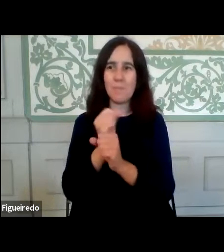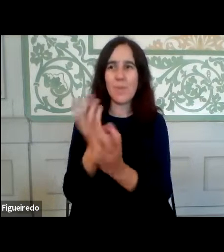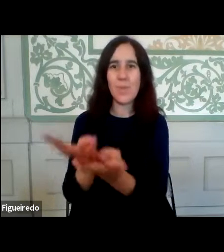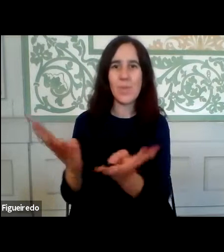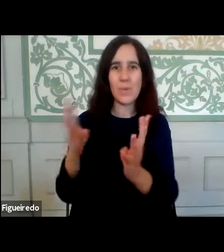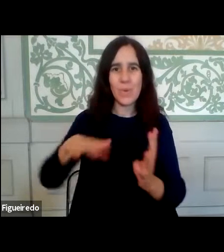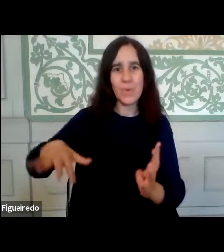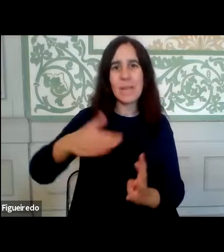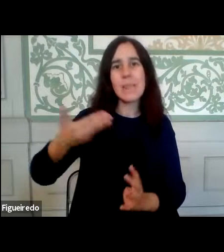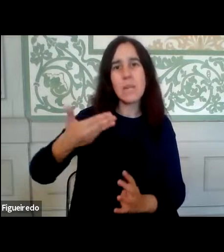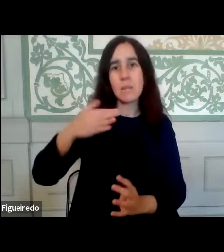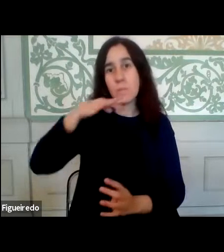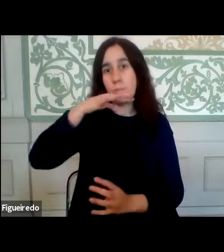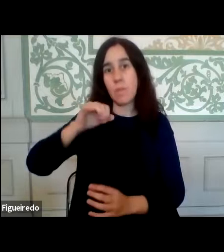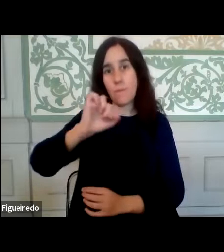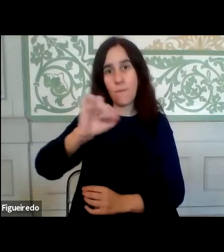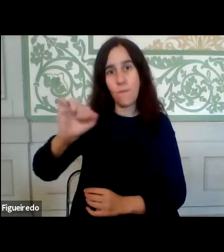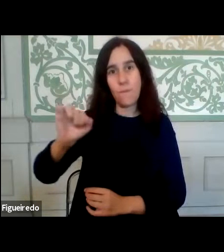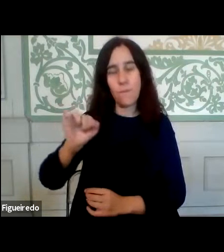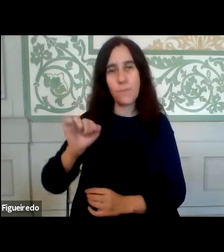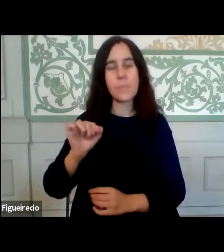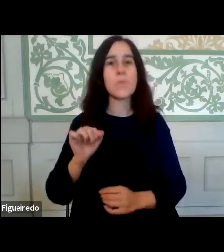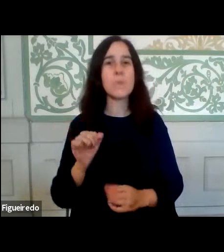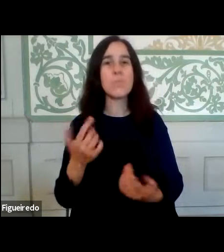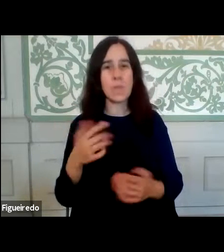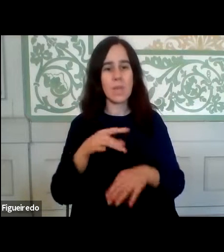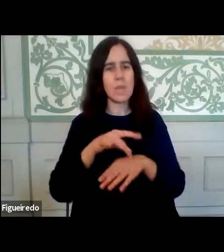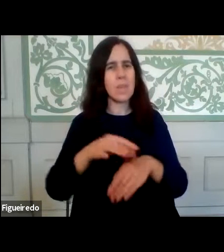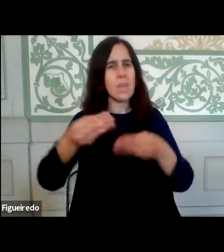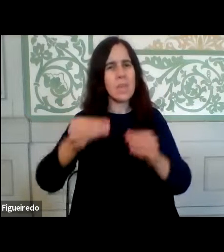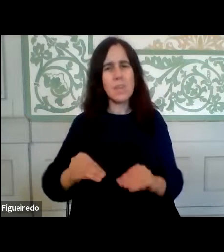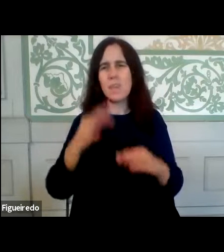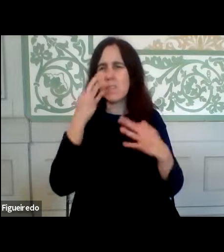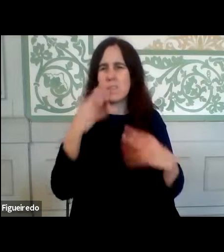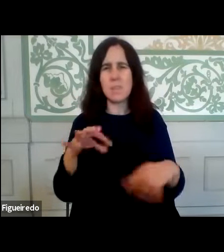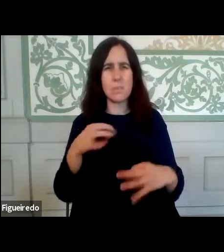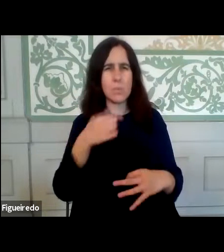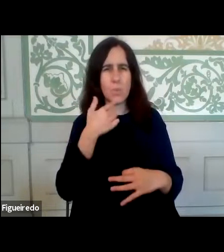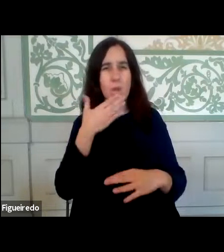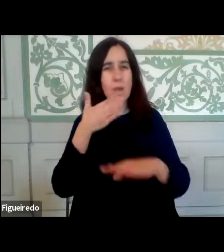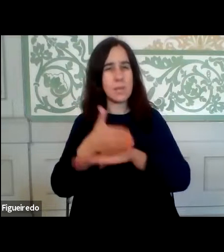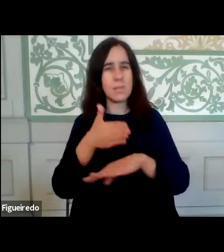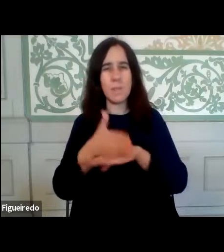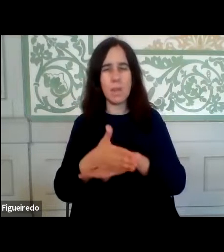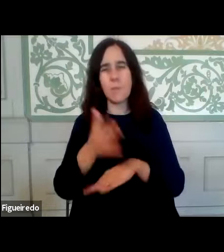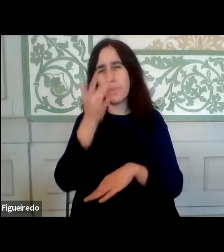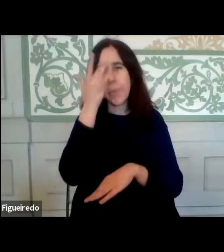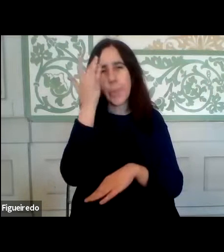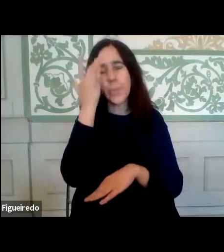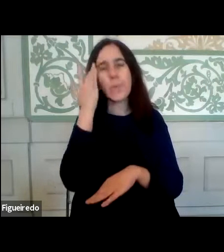sua família, com guias muito simples, de acessibilidade muito fácil